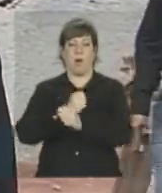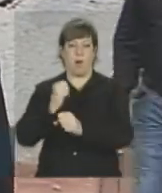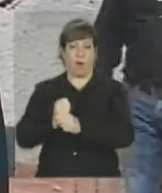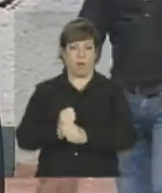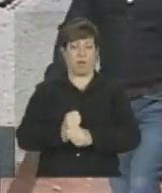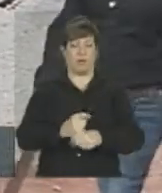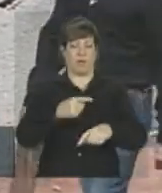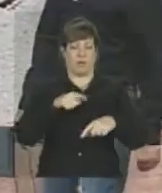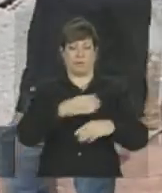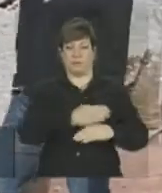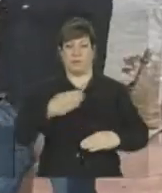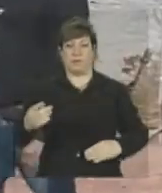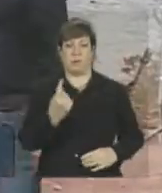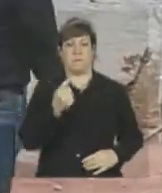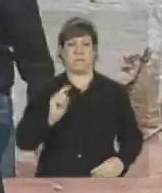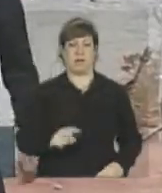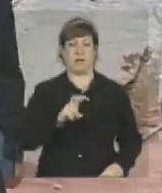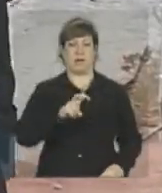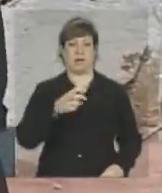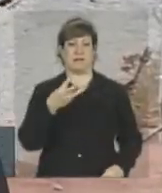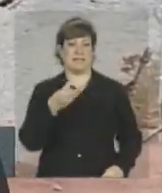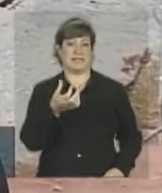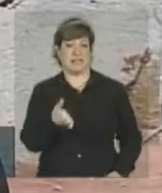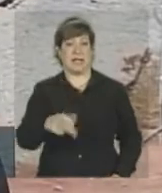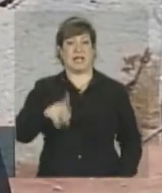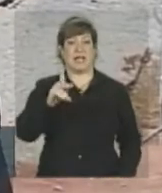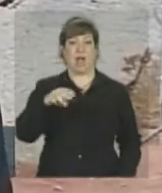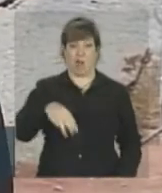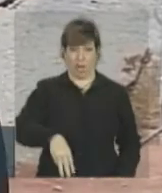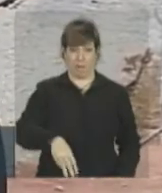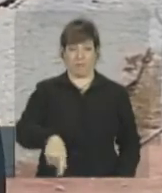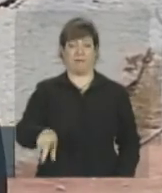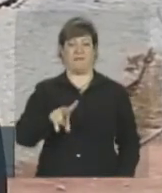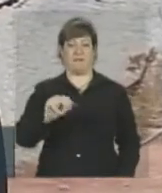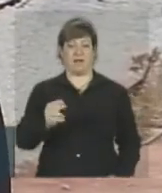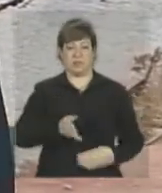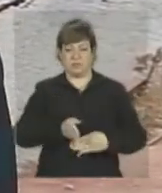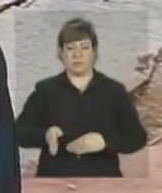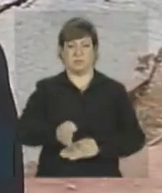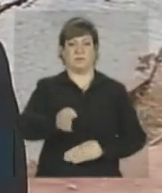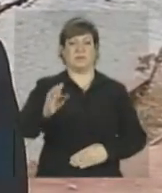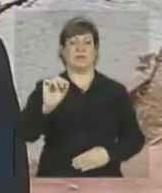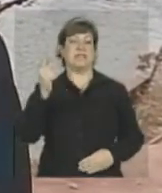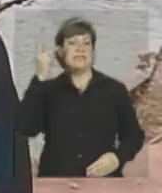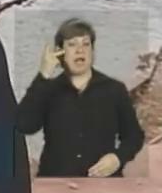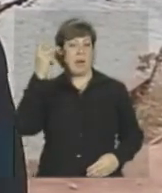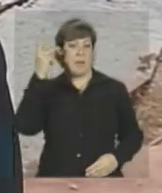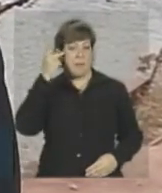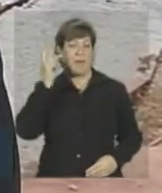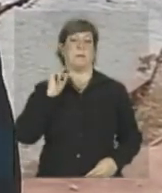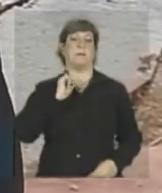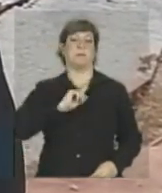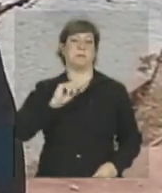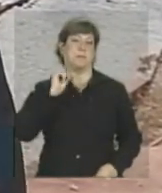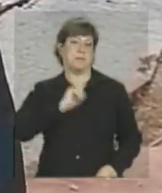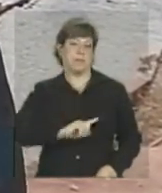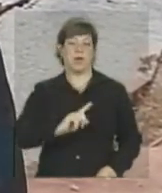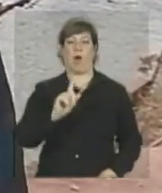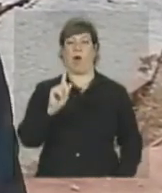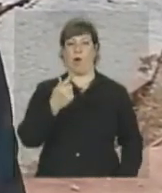um trecho de 1.536 quilômetros, que vai cortar os estados de São Paulo, Minas Gerais,